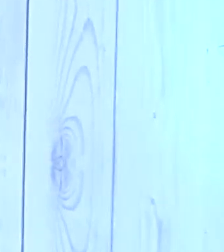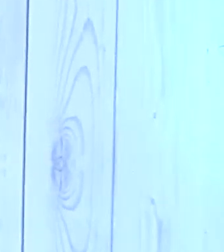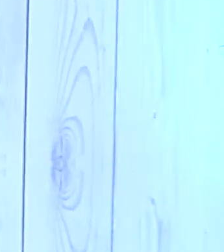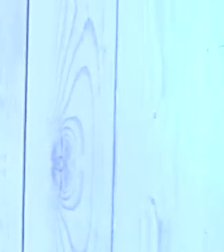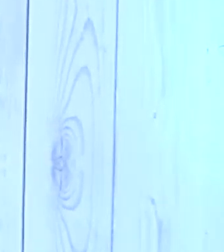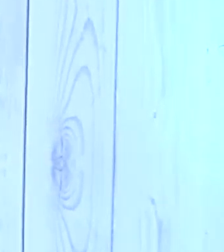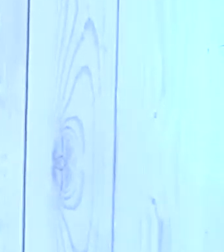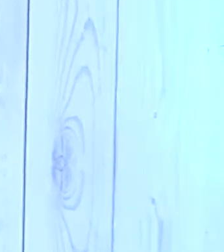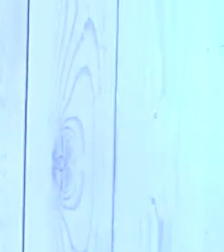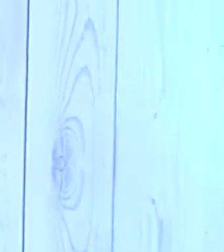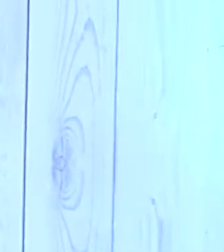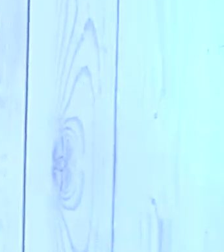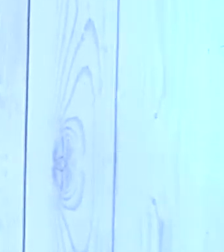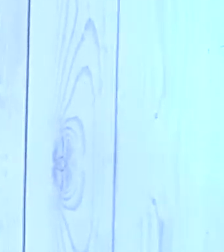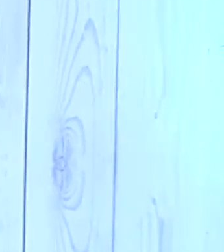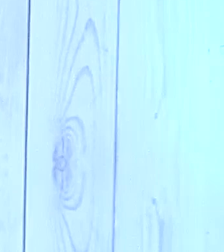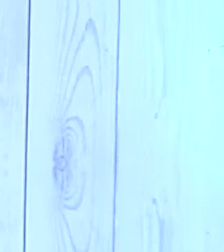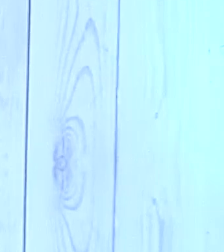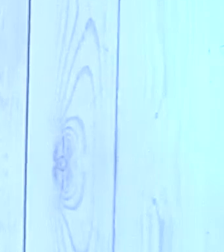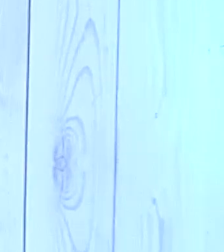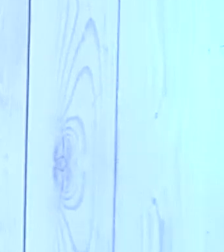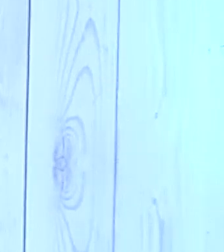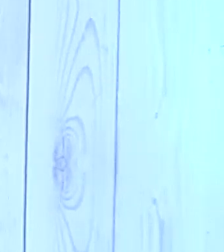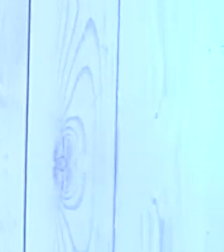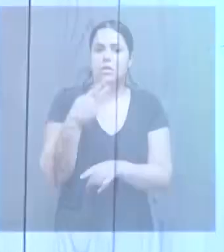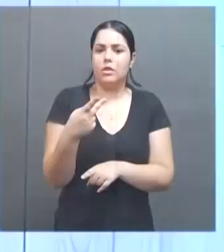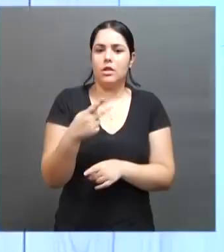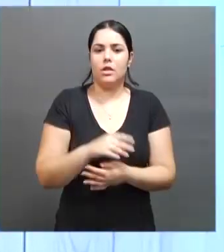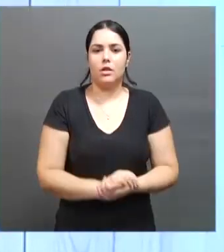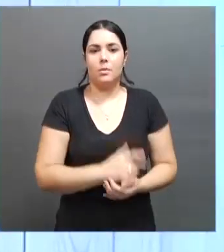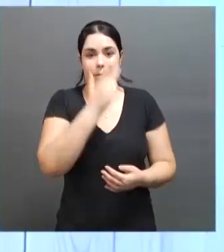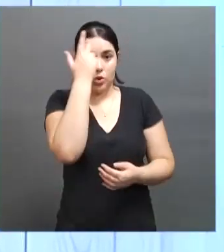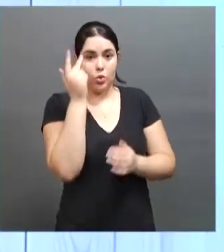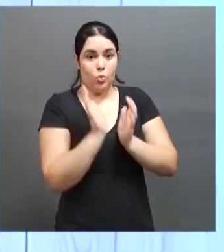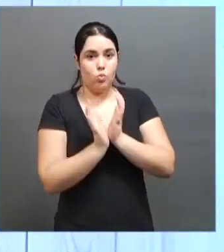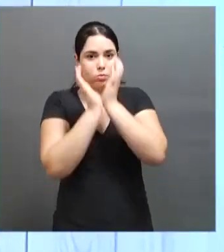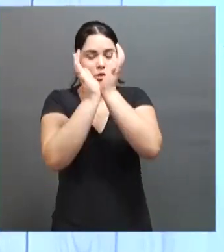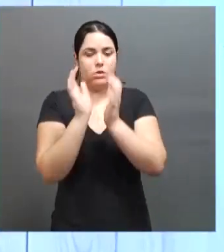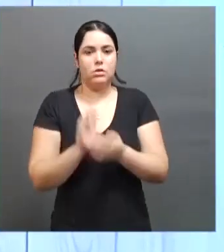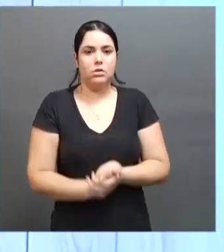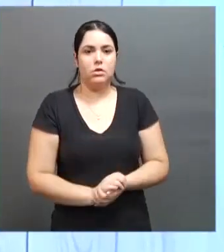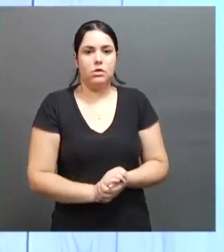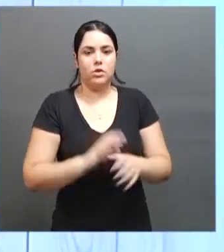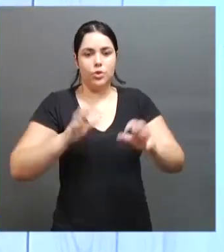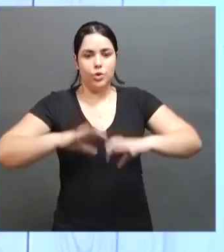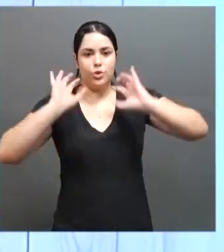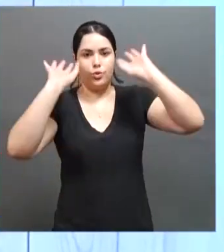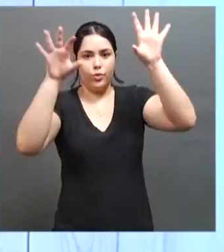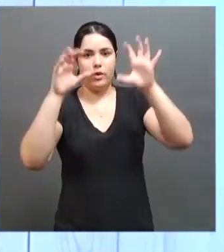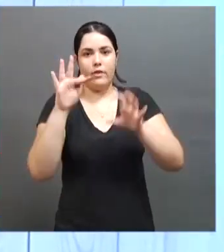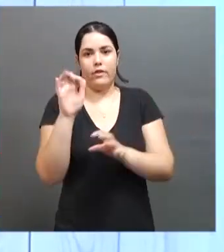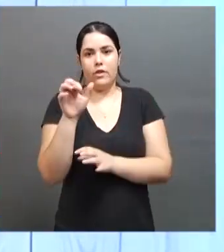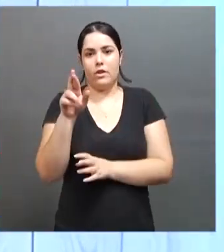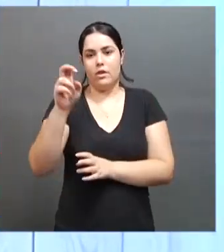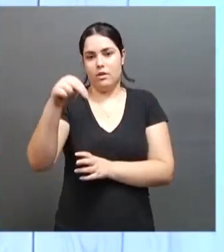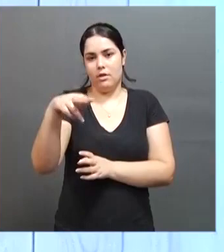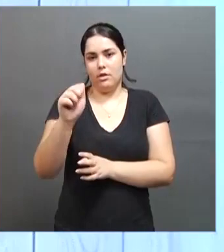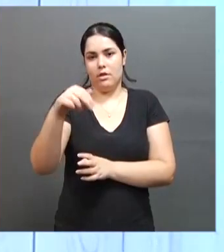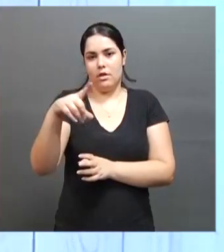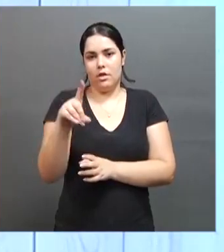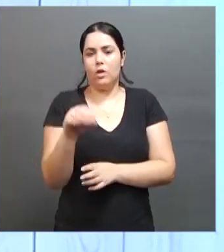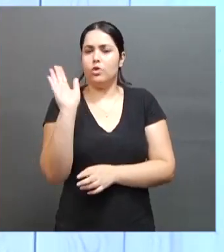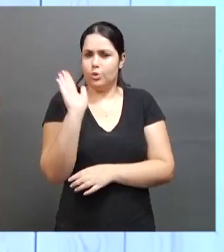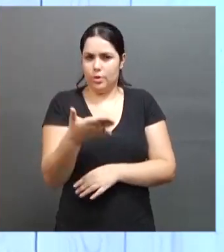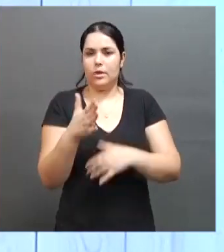jogar profissionalmente. Também falamos com a campeã da Superliga Feminina de Vôlei, Fernanda Garay, que já é